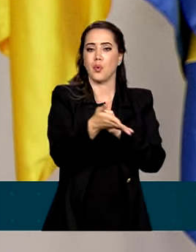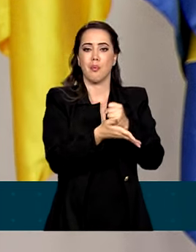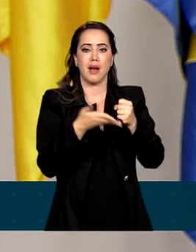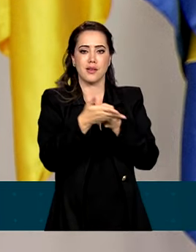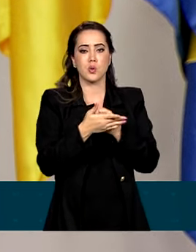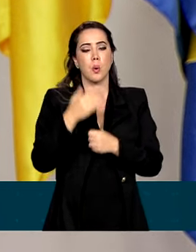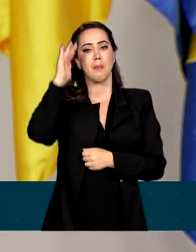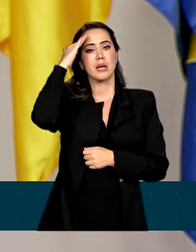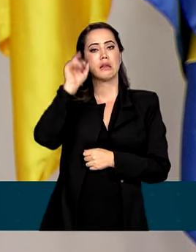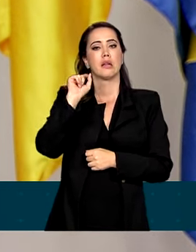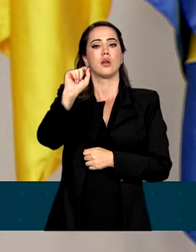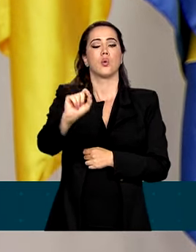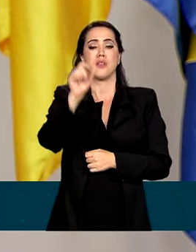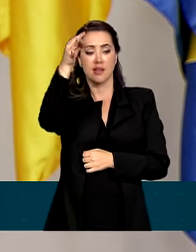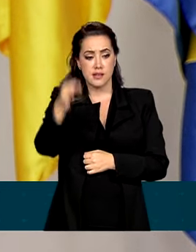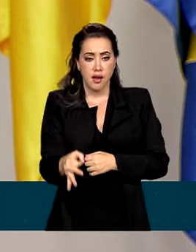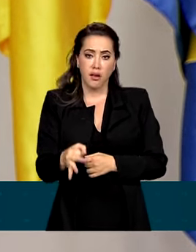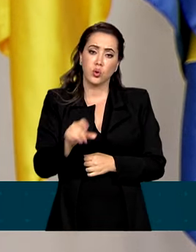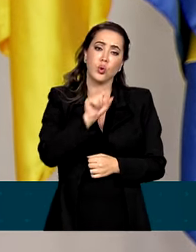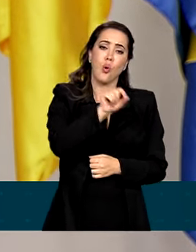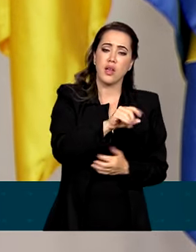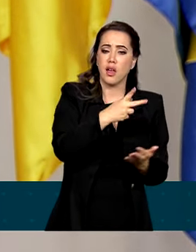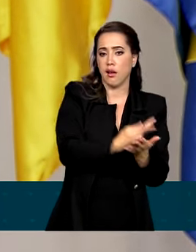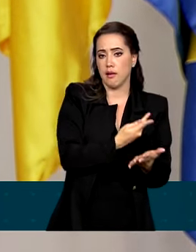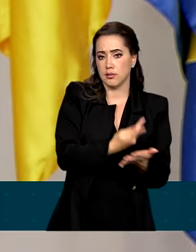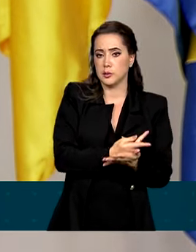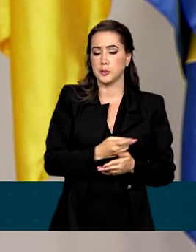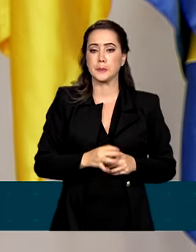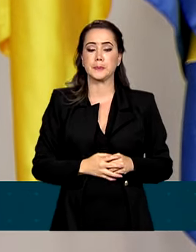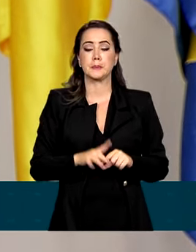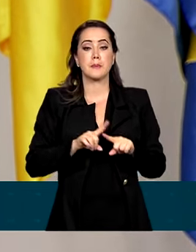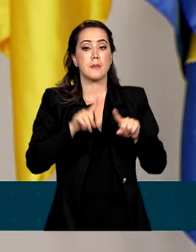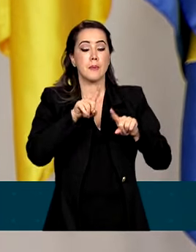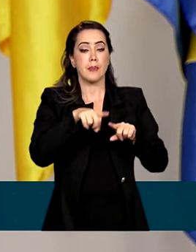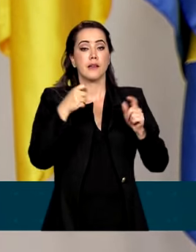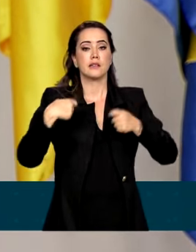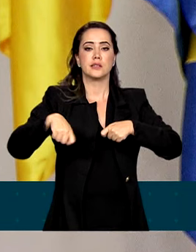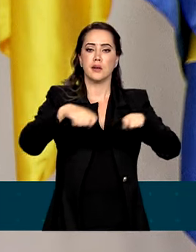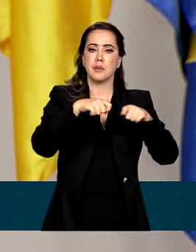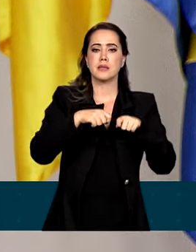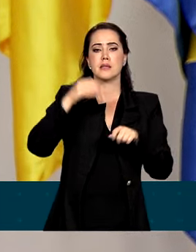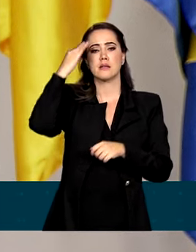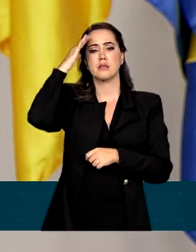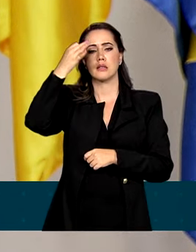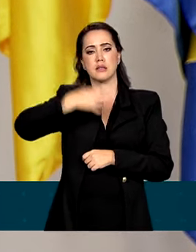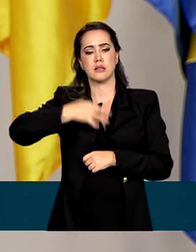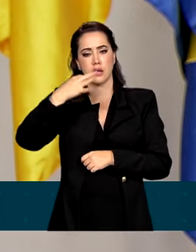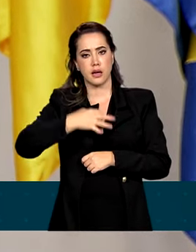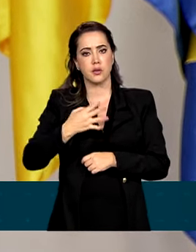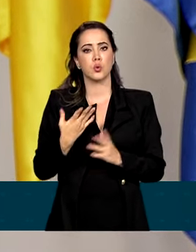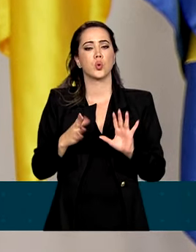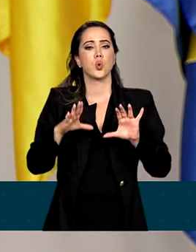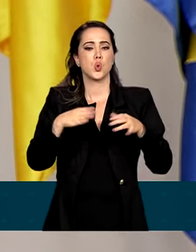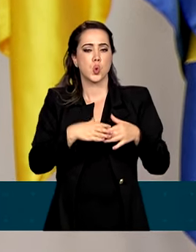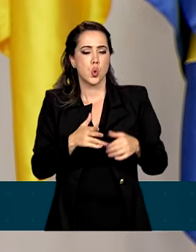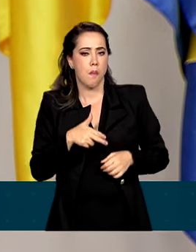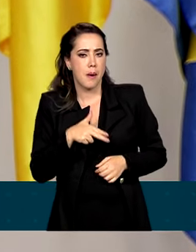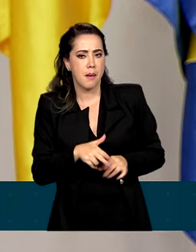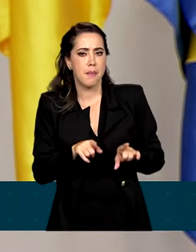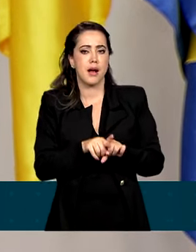limites. É preciso dizer, contudo, que forças armadas nacionalistas,